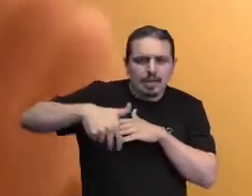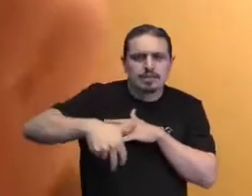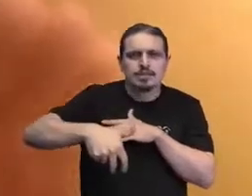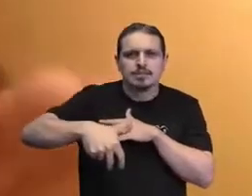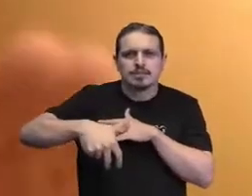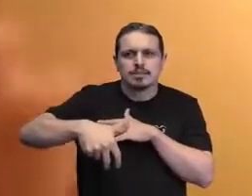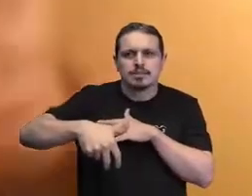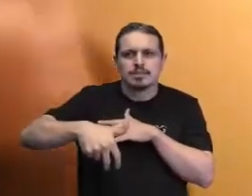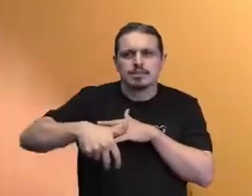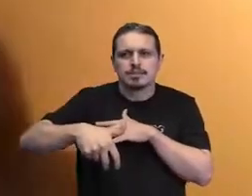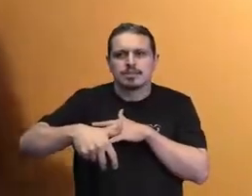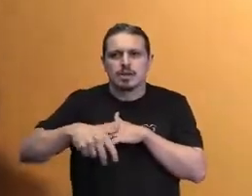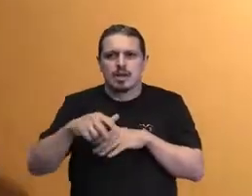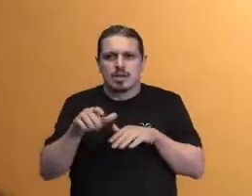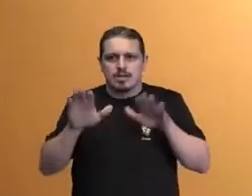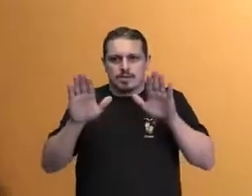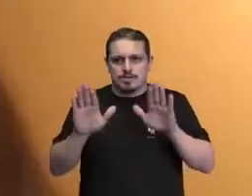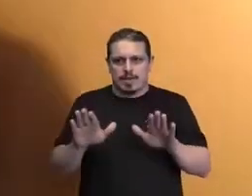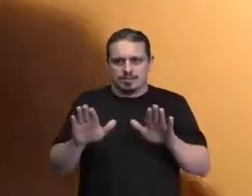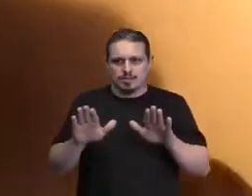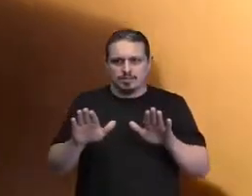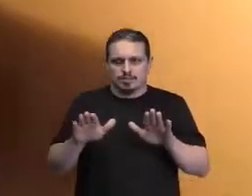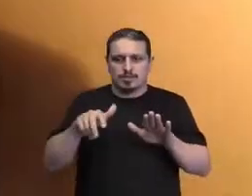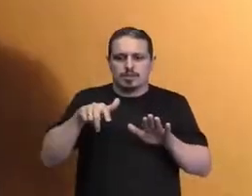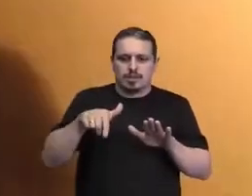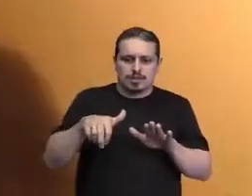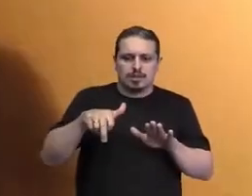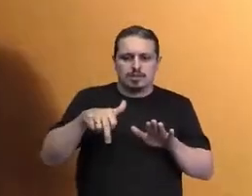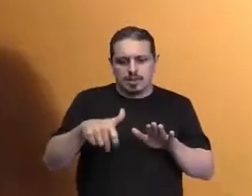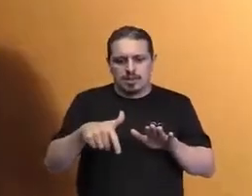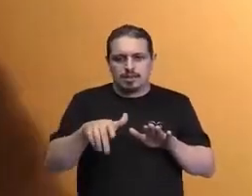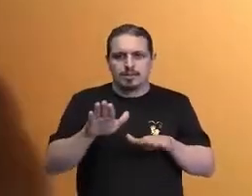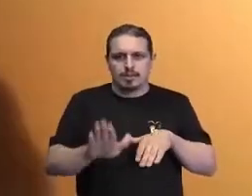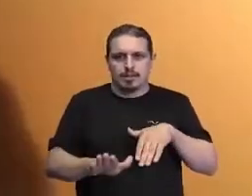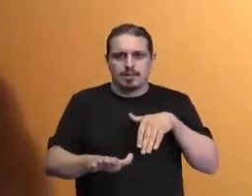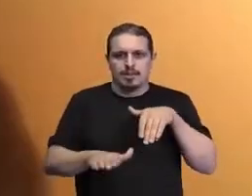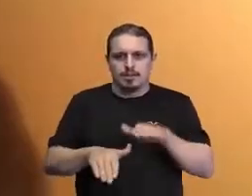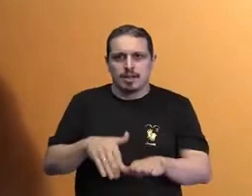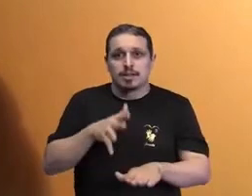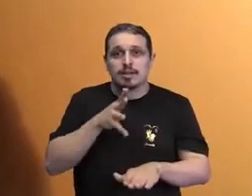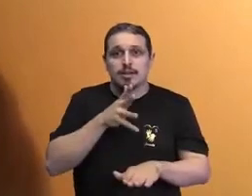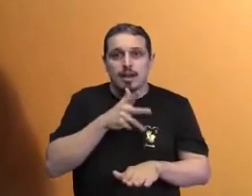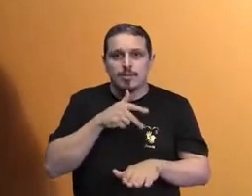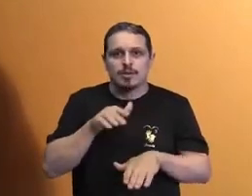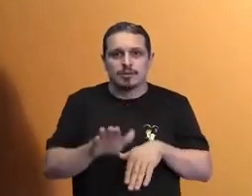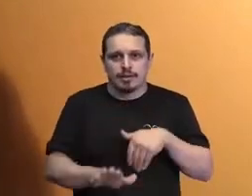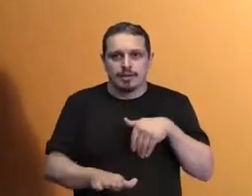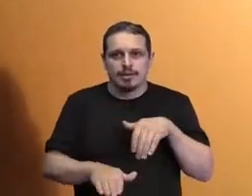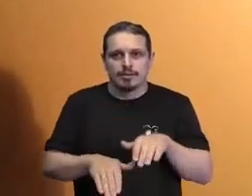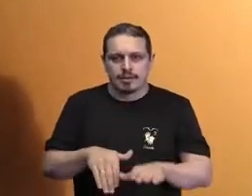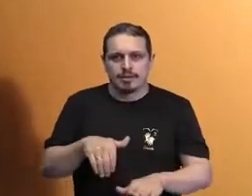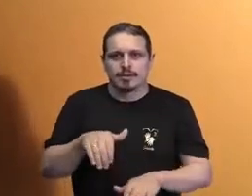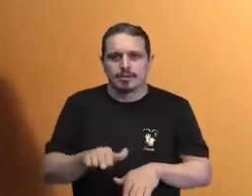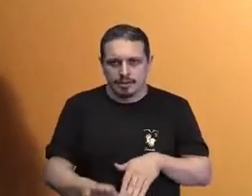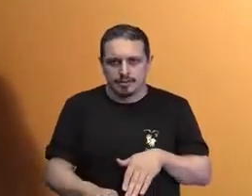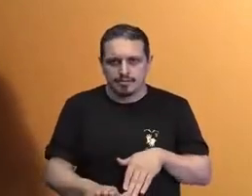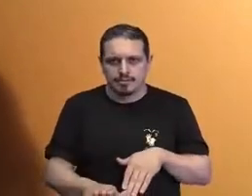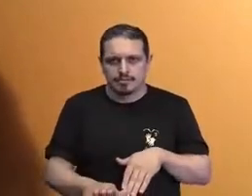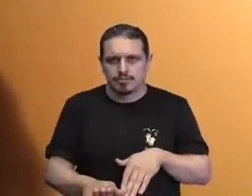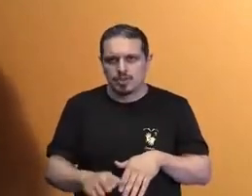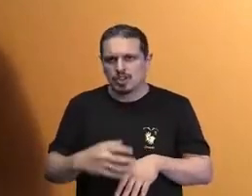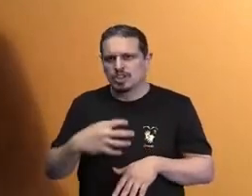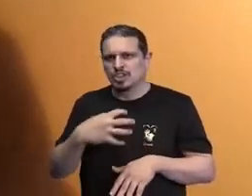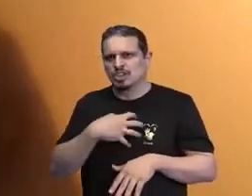degrau por degrau. Nossos hábitos são complicados. Nossa maneira de olhar as pessoas, o modo de conviver com